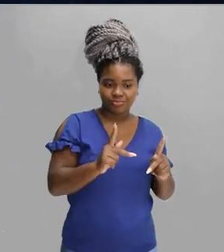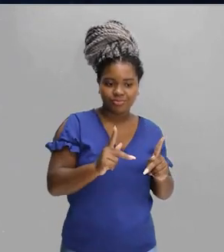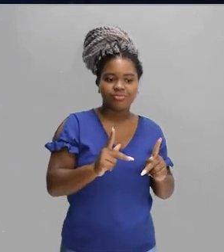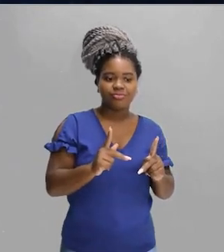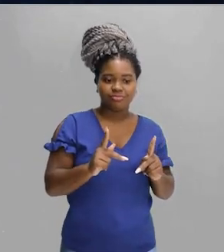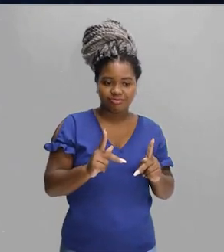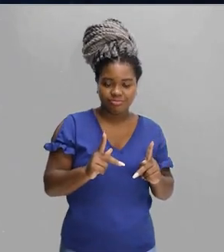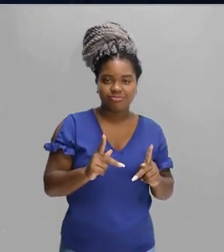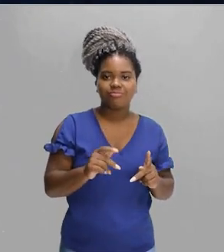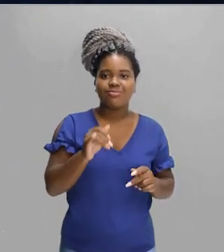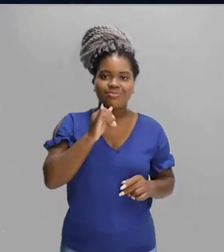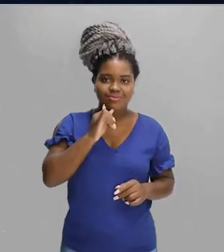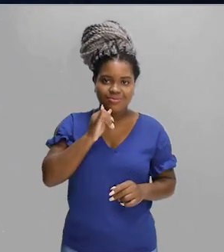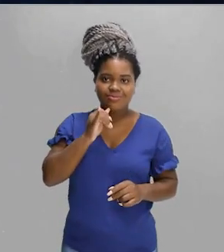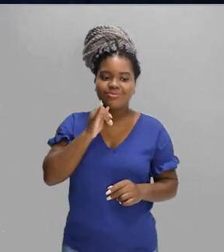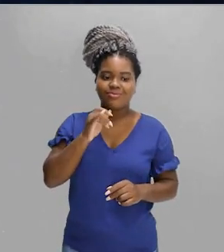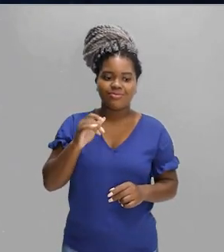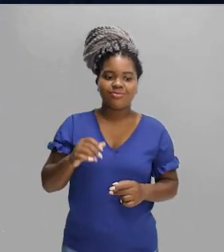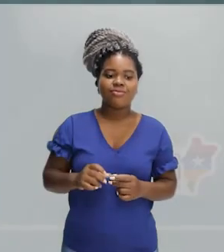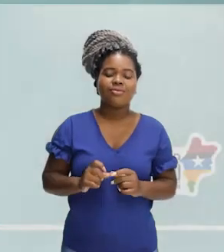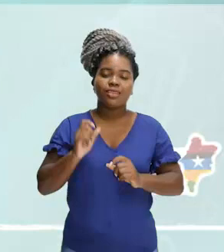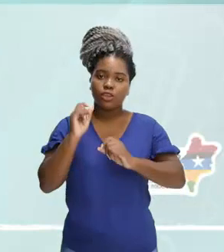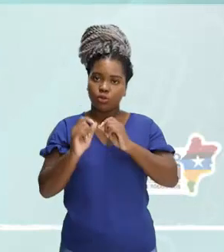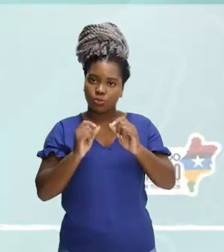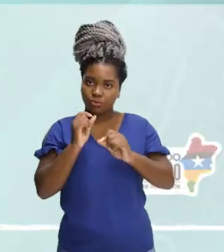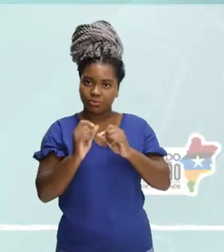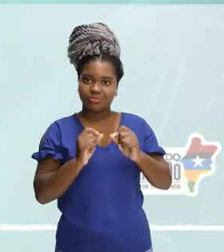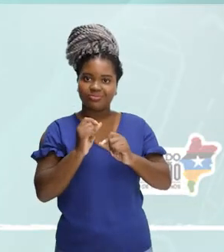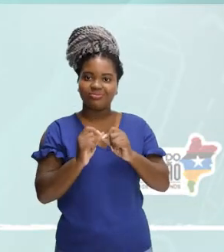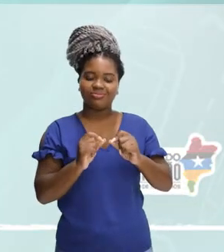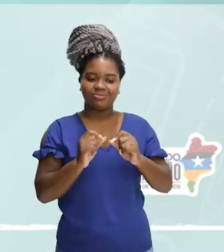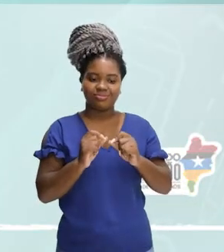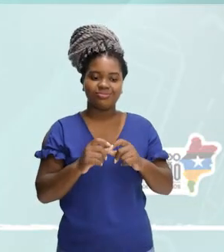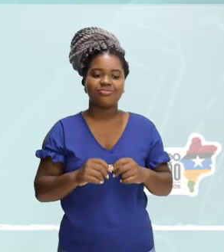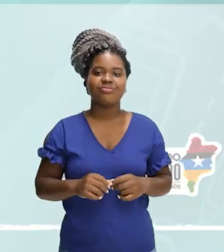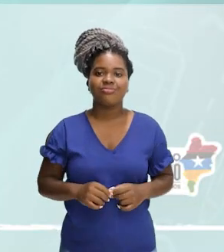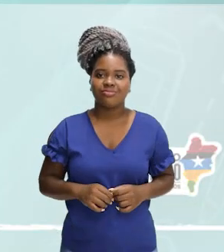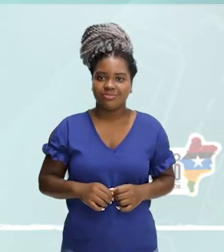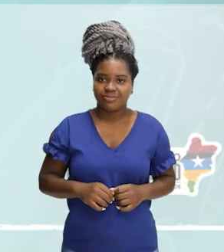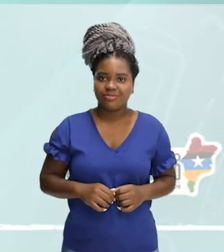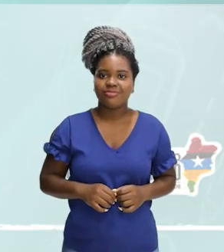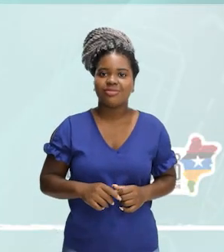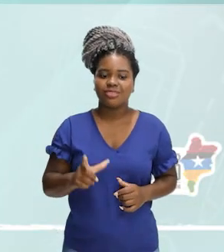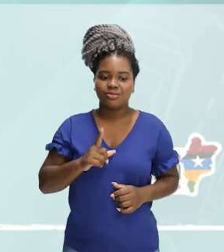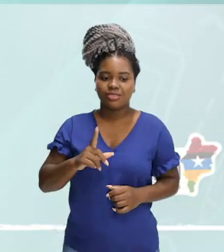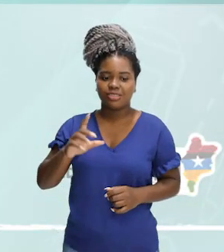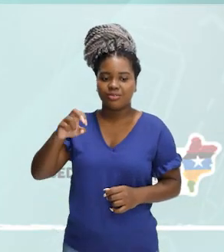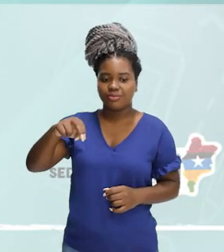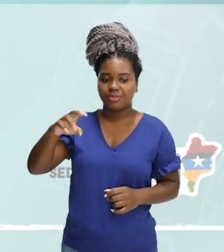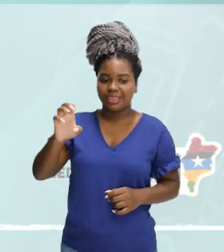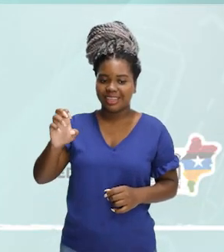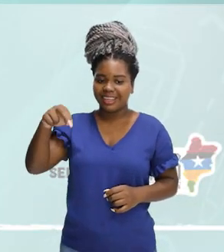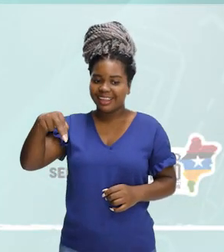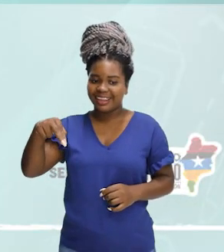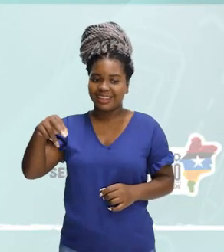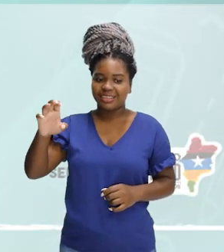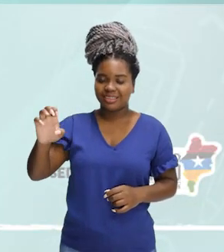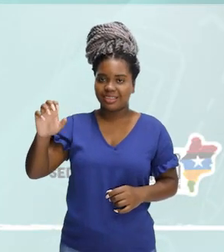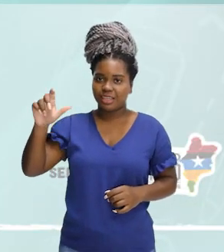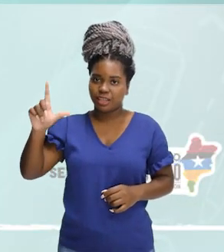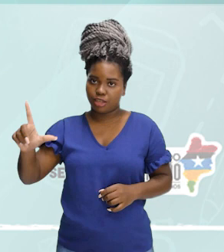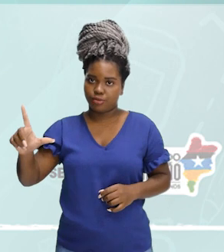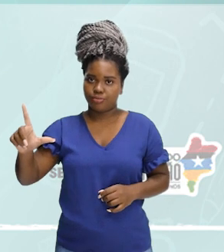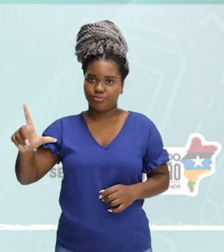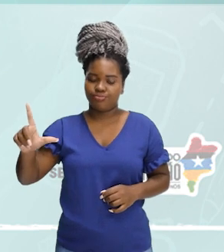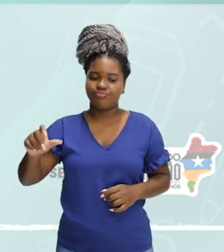está en el dormitório. La cilia está en el dormitório. Aqui eu construí mais uma